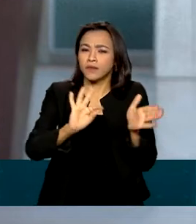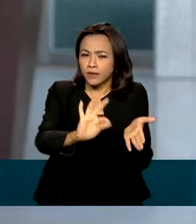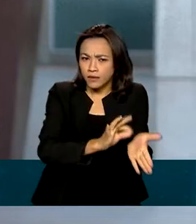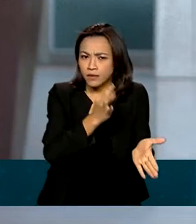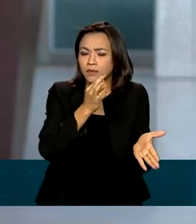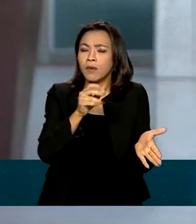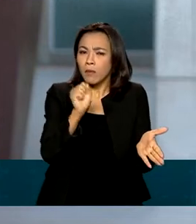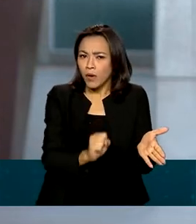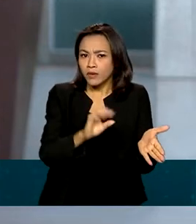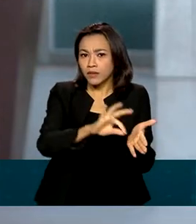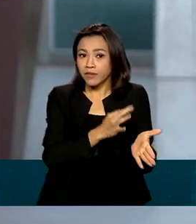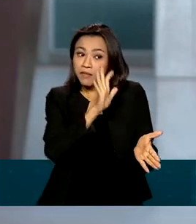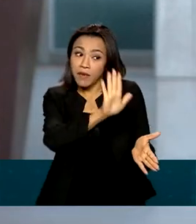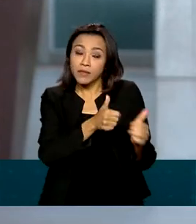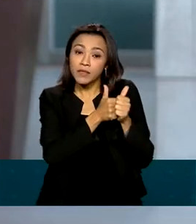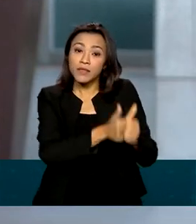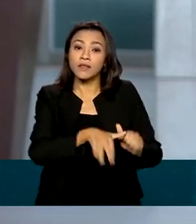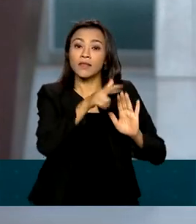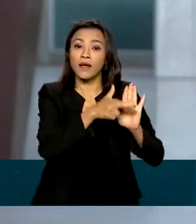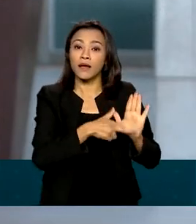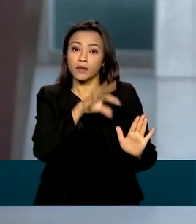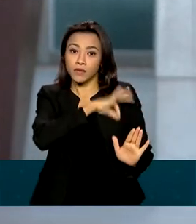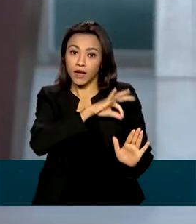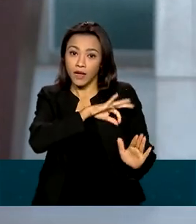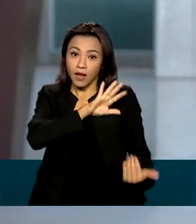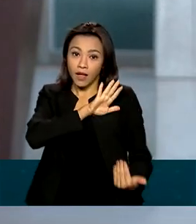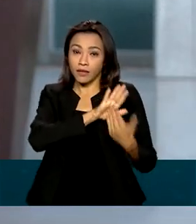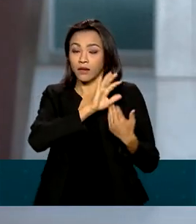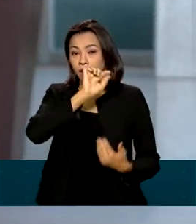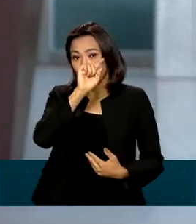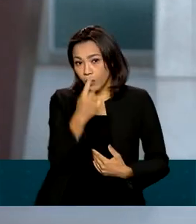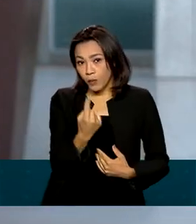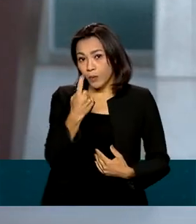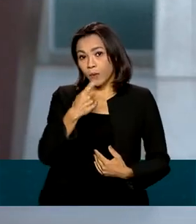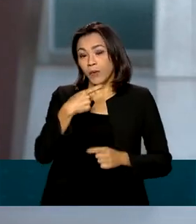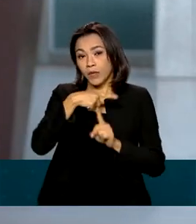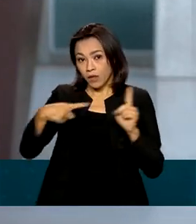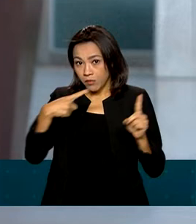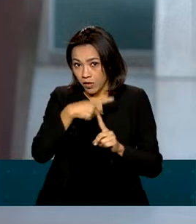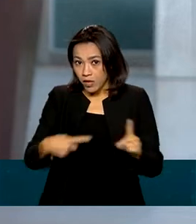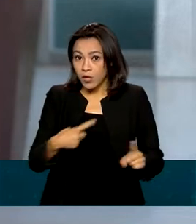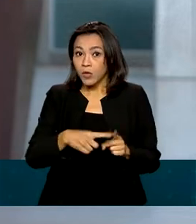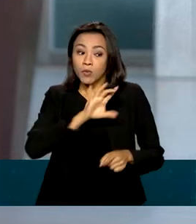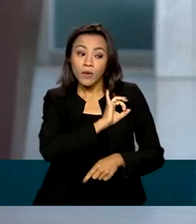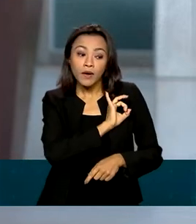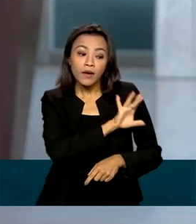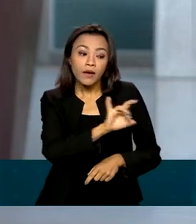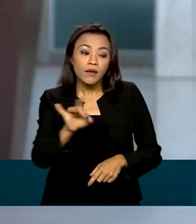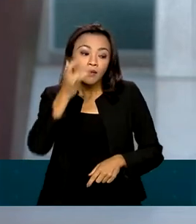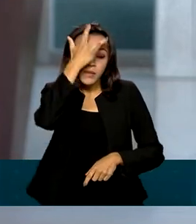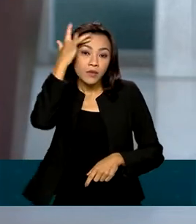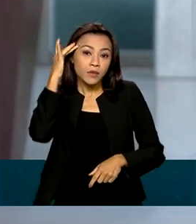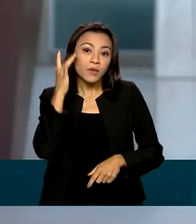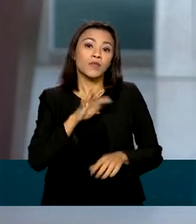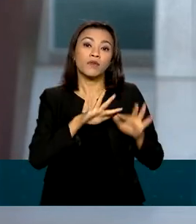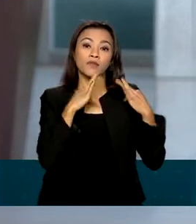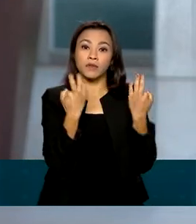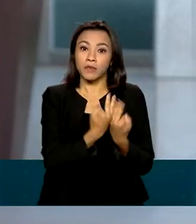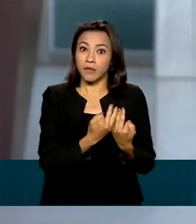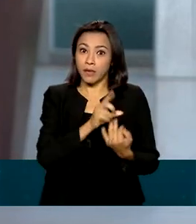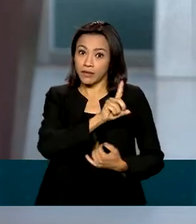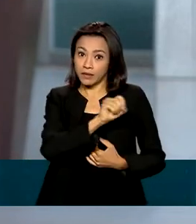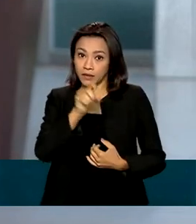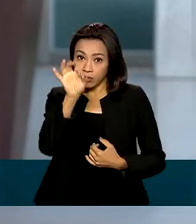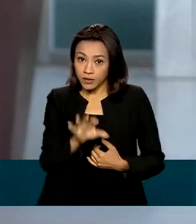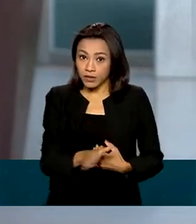os critérios de renda, que são até um salário mínimo e meio por pessoa da família para a Bolsa Integral e até